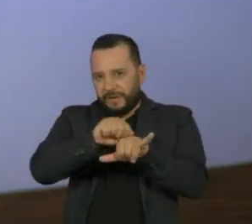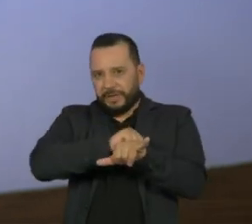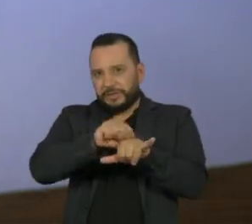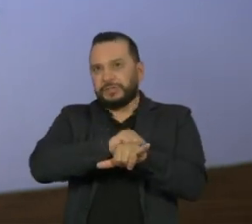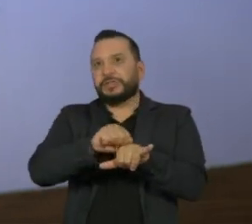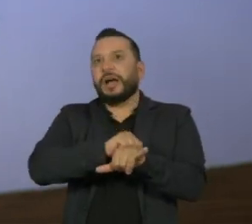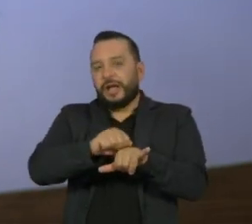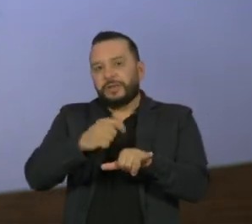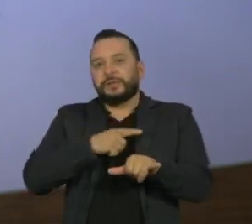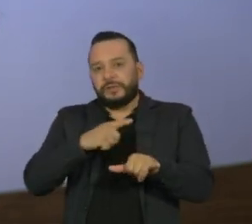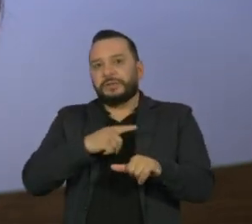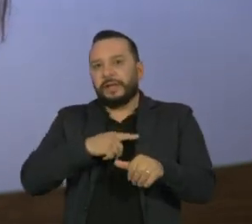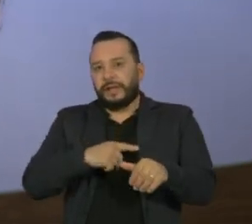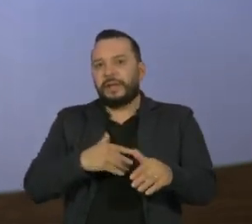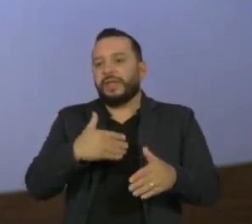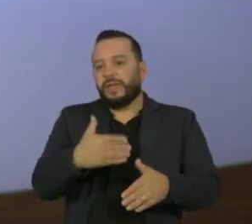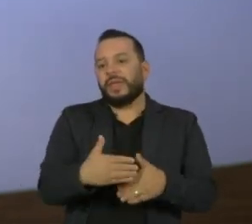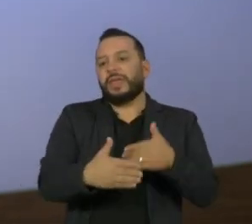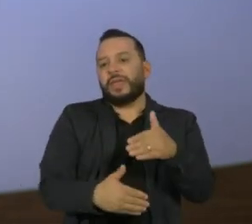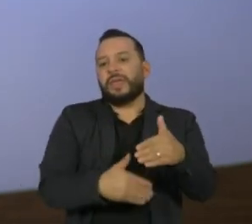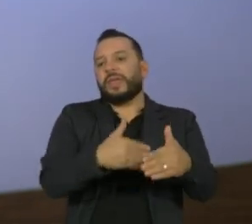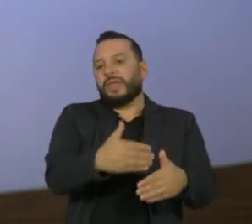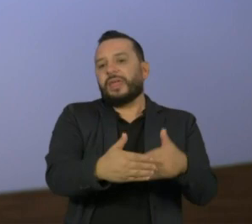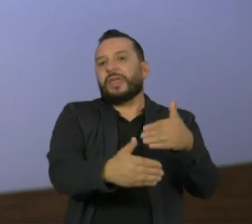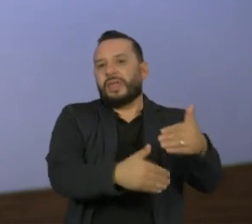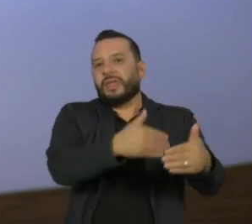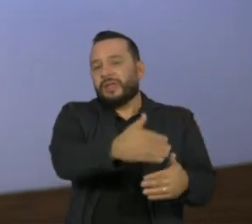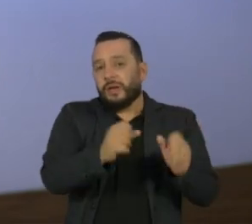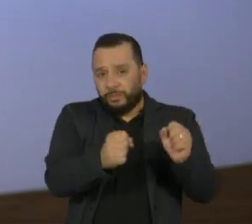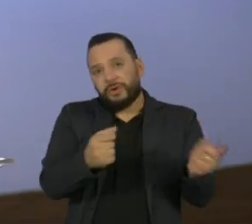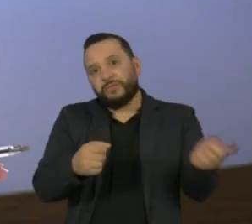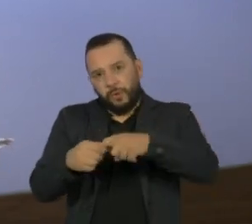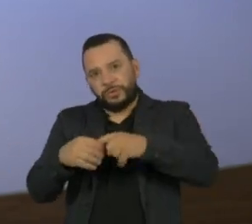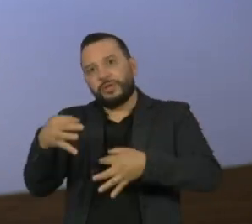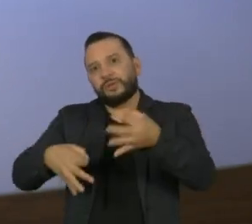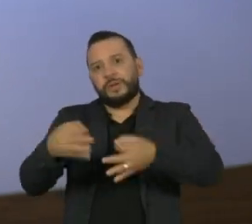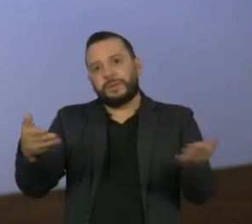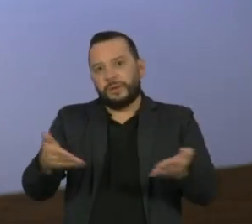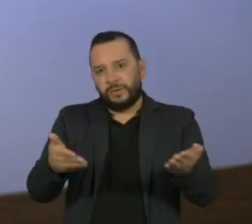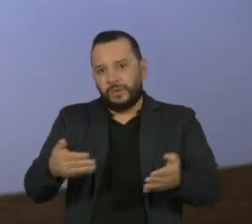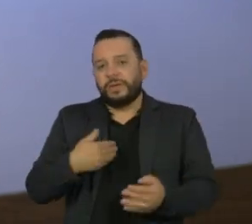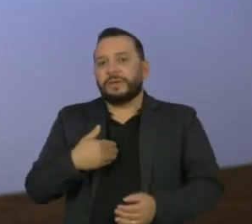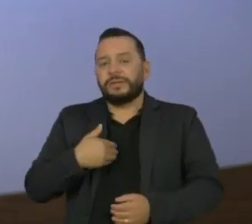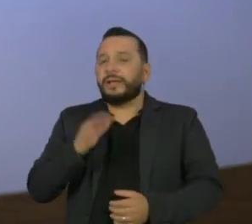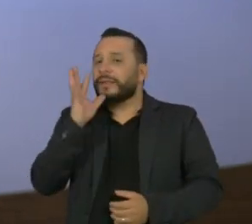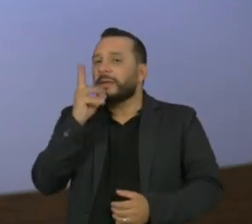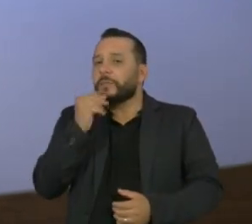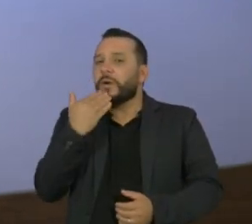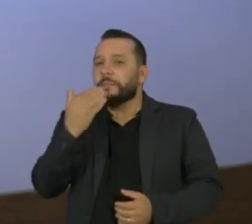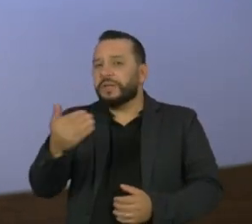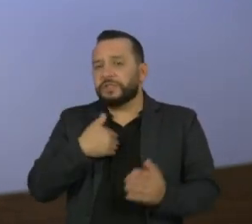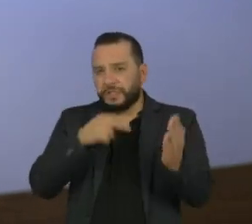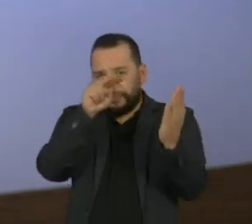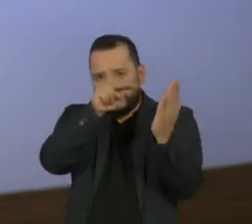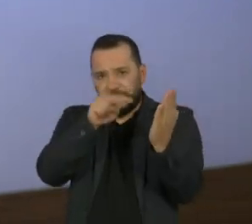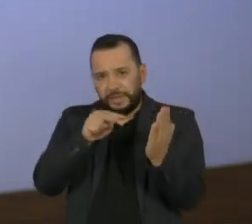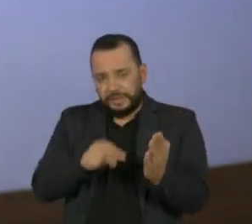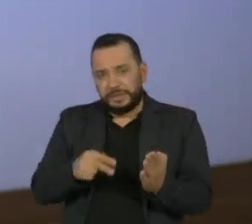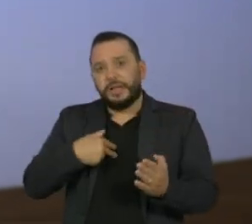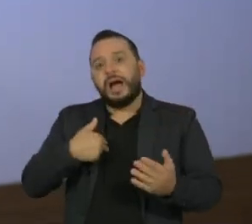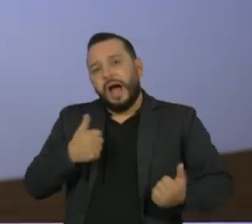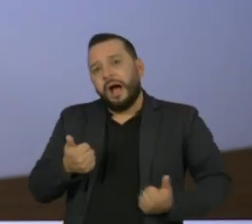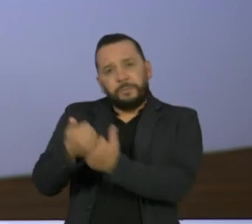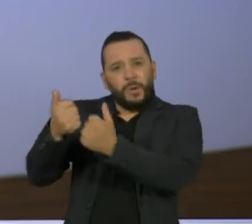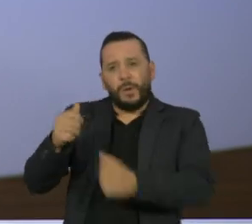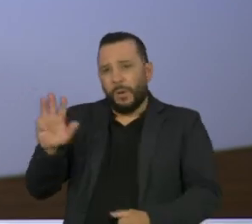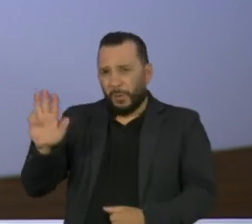de berlinda, está sendo questionada e pode voltar ao julgamento agora. Essa demora no pedido de vistas pode ter favorecido o ex-presidente